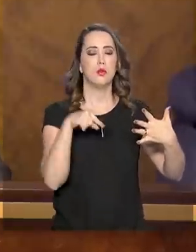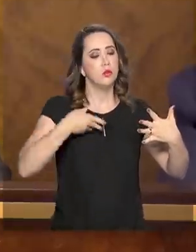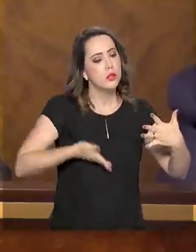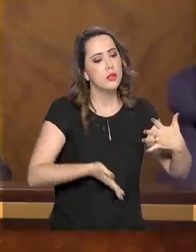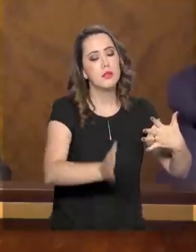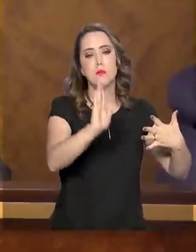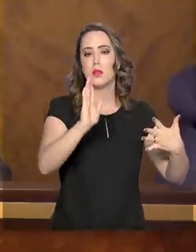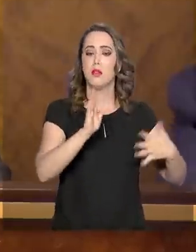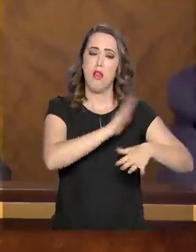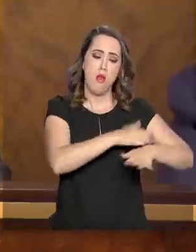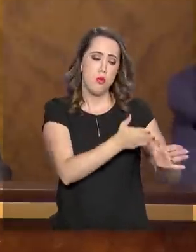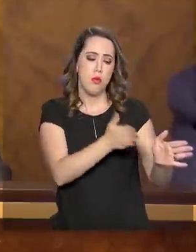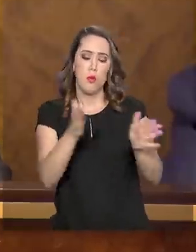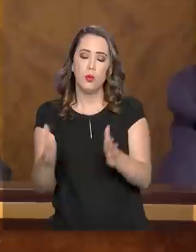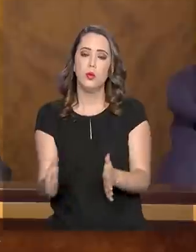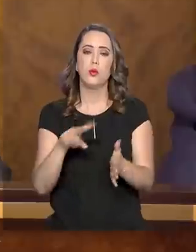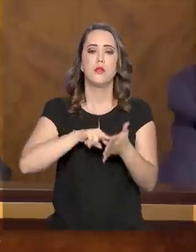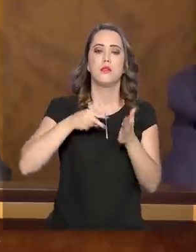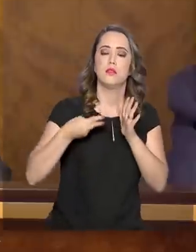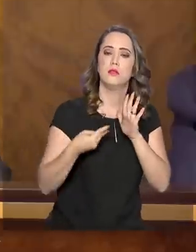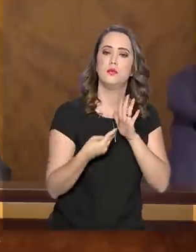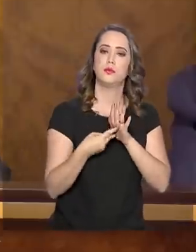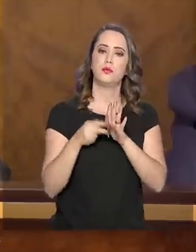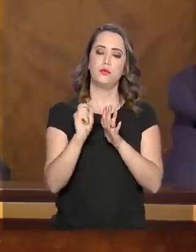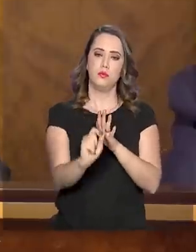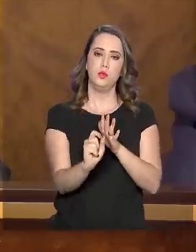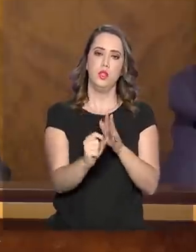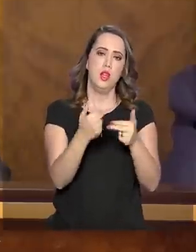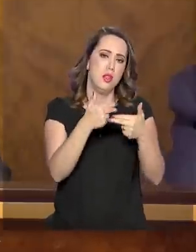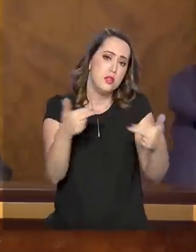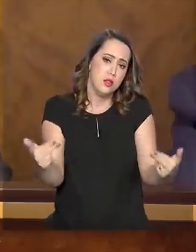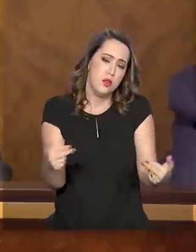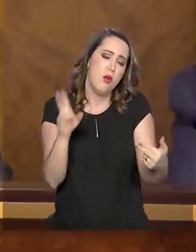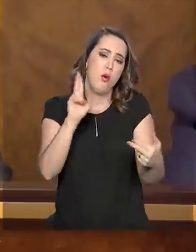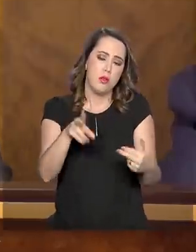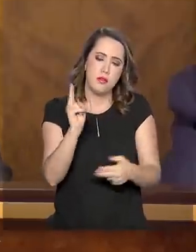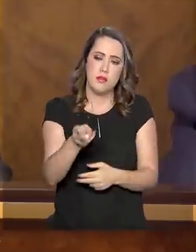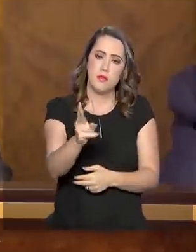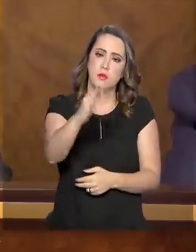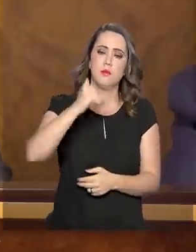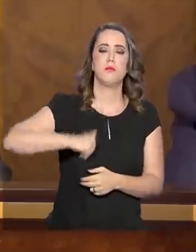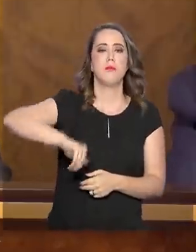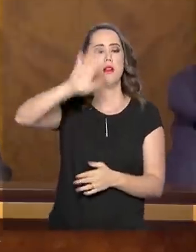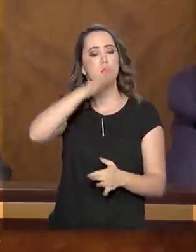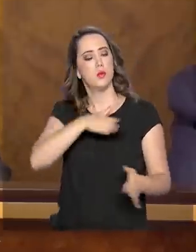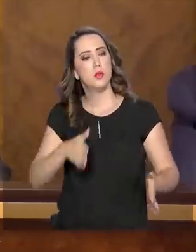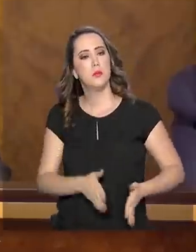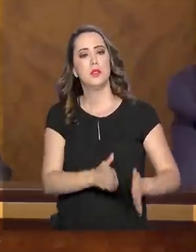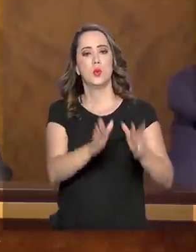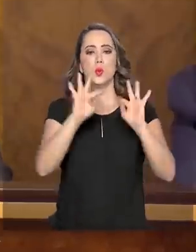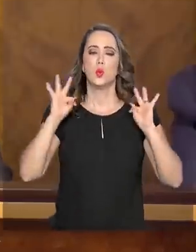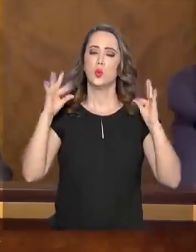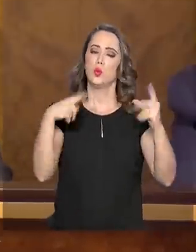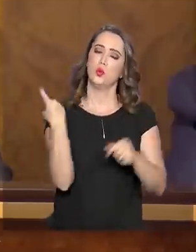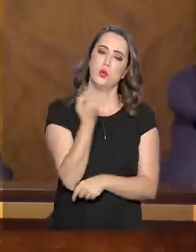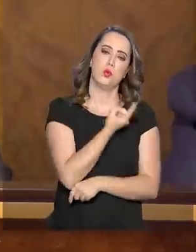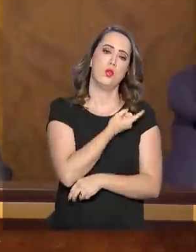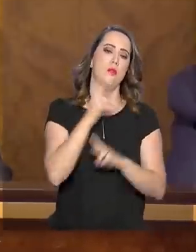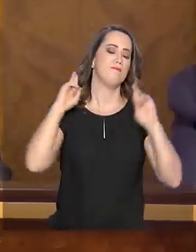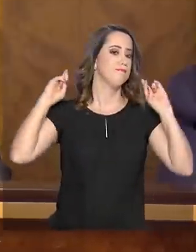período. Ou seja, que as coisas vão ficar cada vez mais no rumo que todos nós